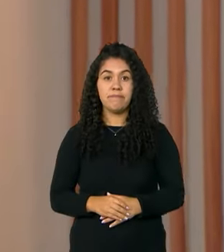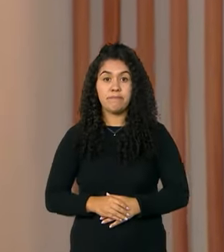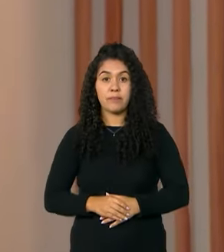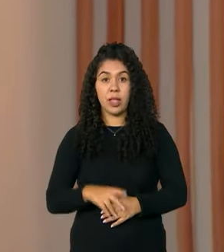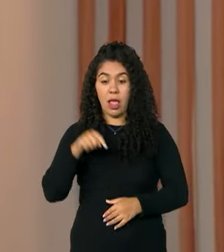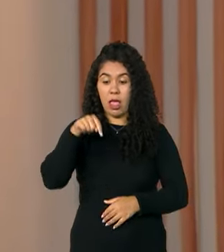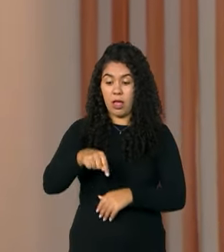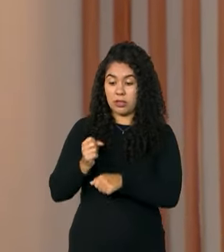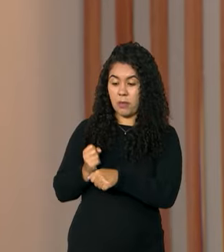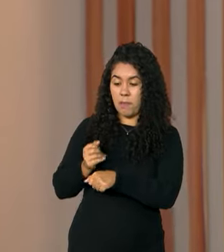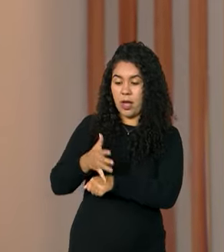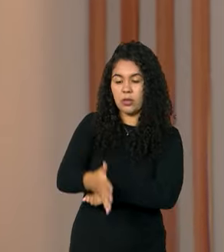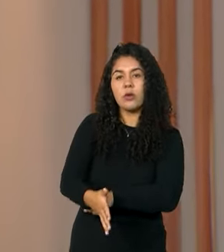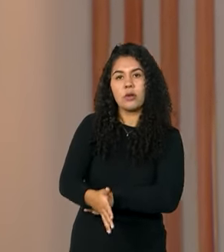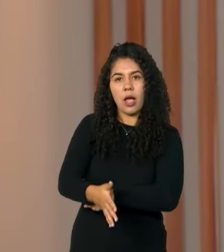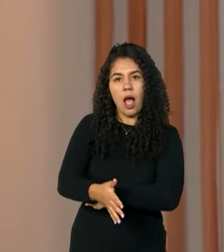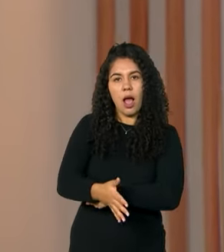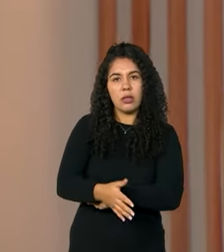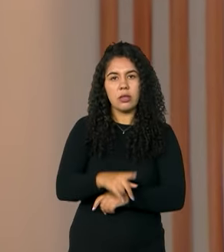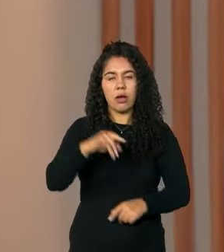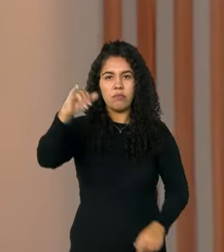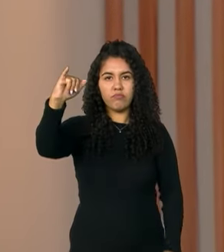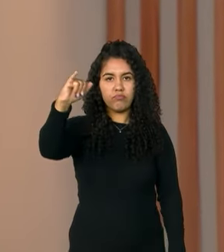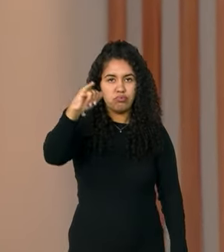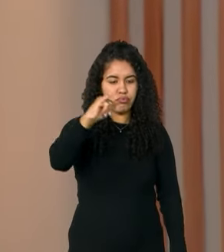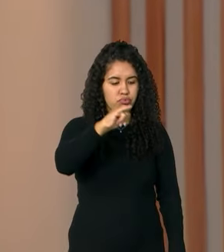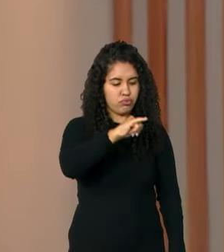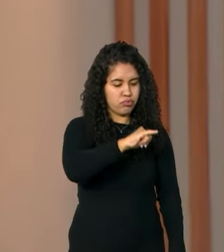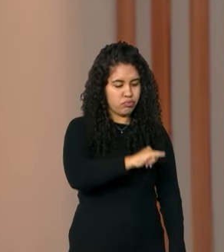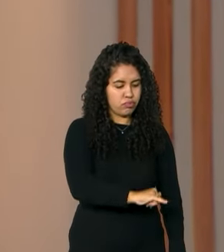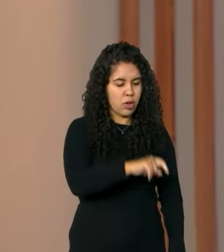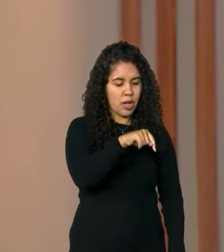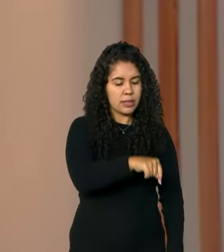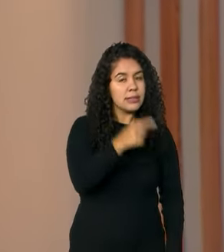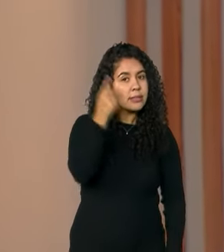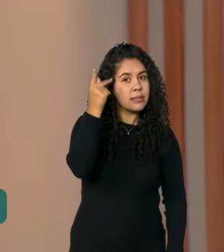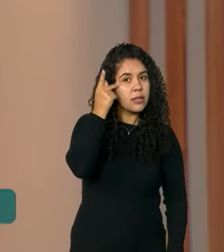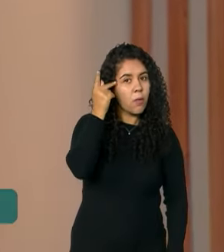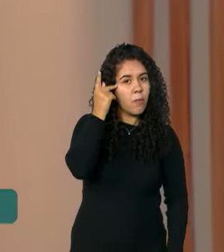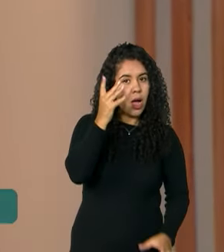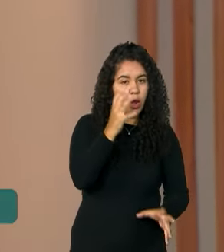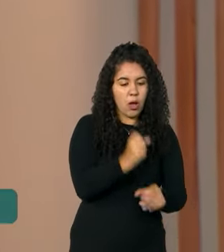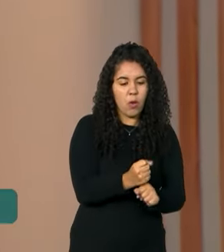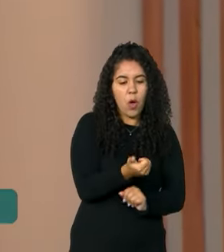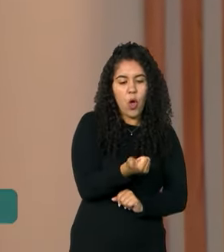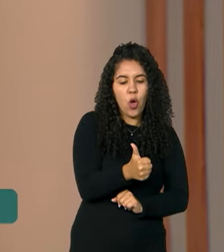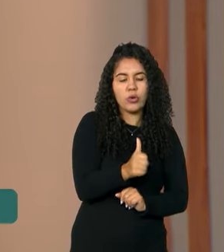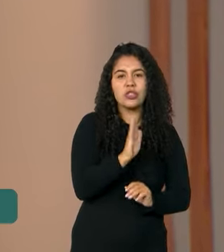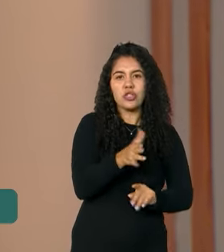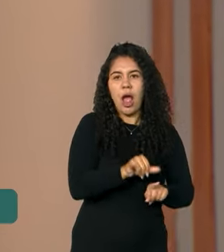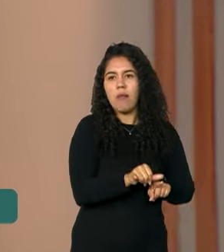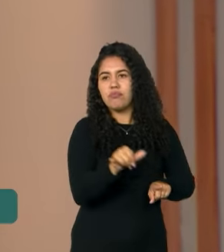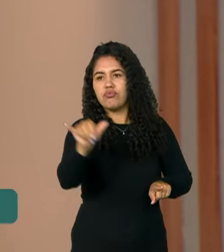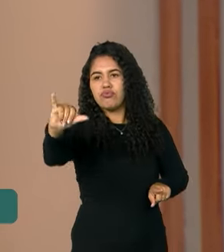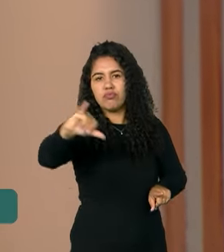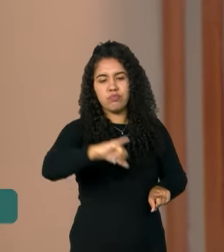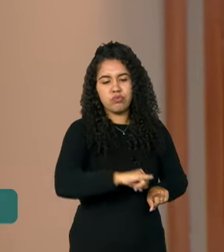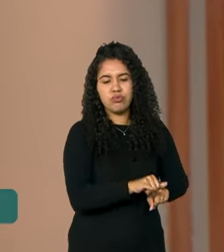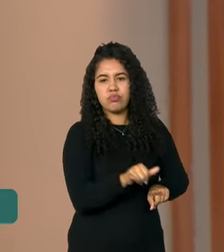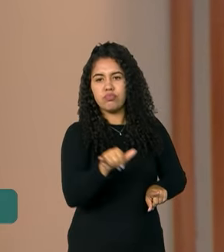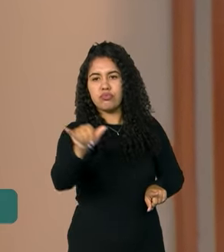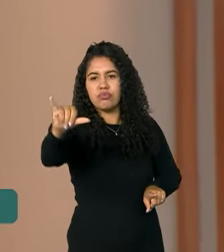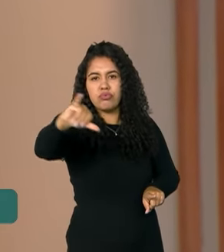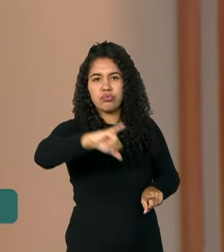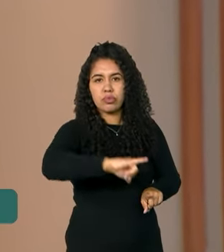nesta madrugada, na base aérea de São Paulo, o 11º voo de repatriação de brasileiros e familiares da zona de